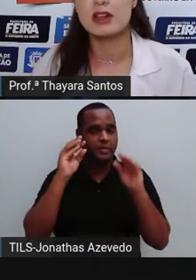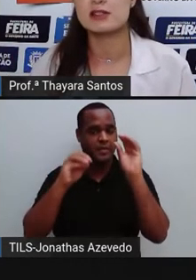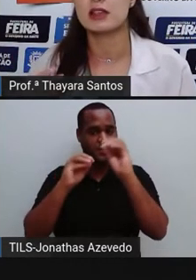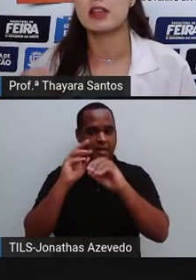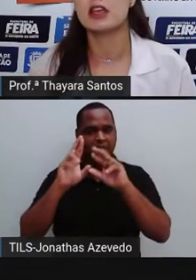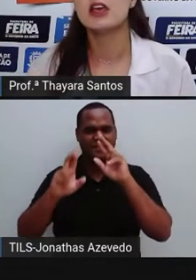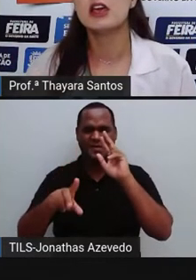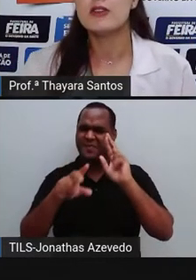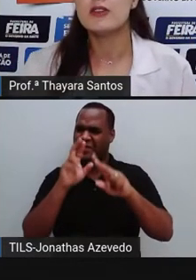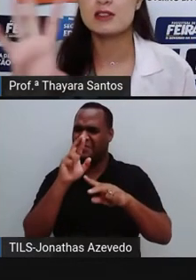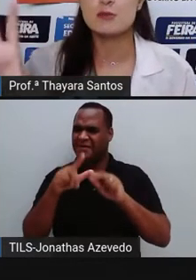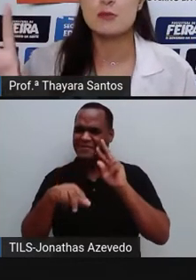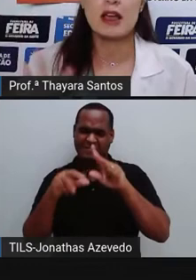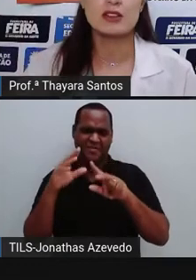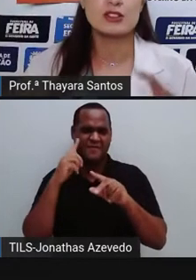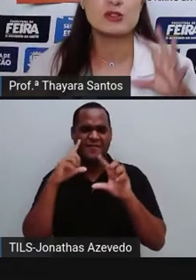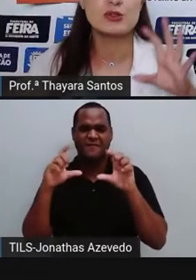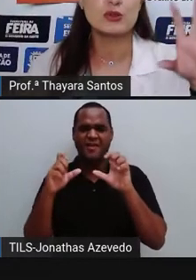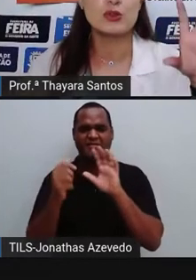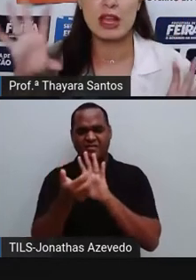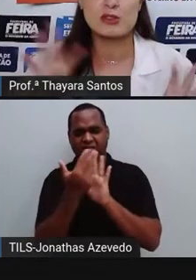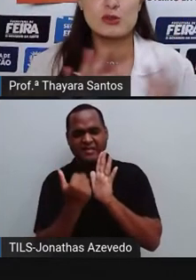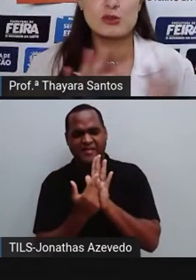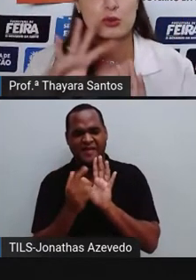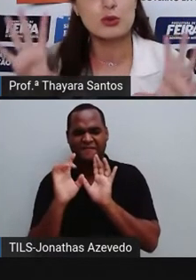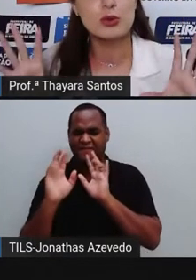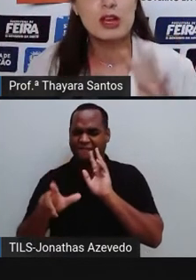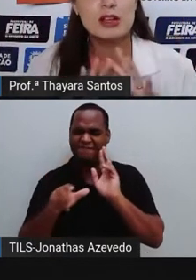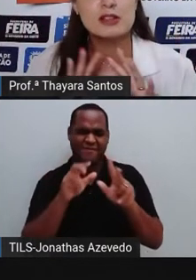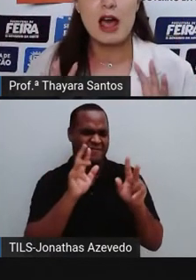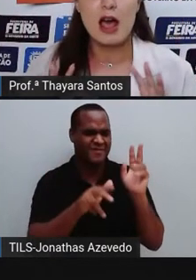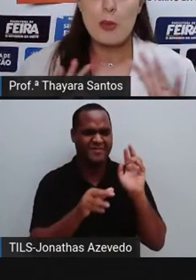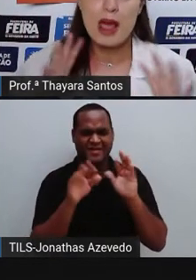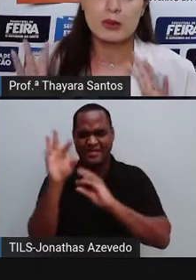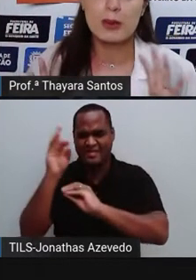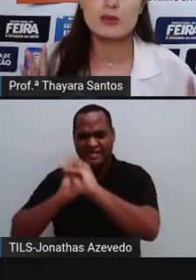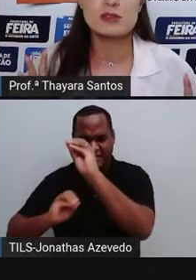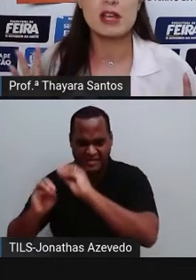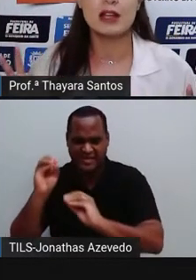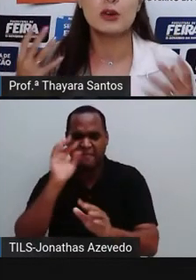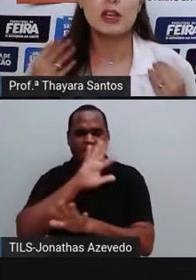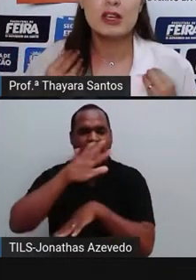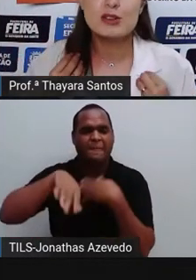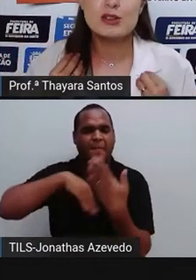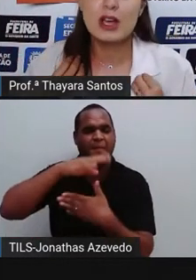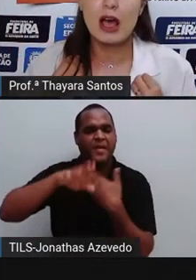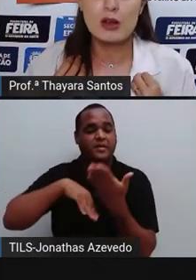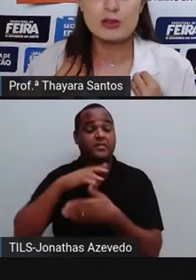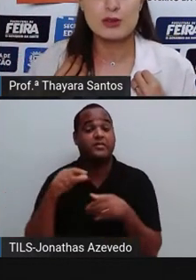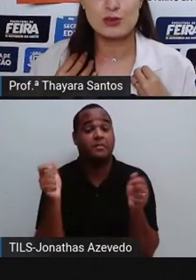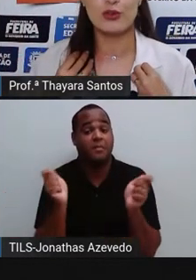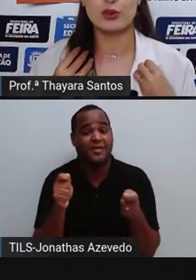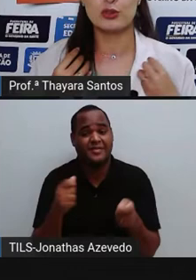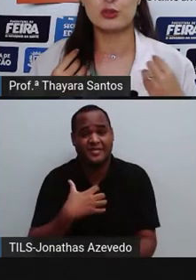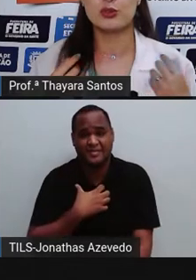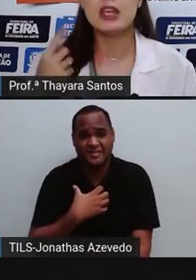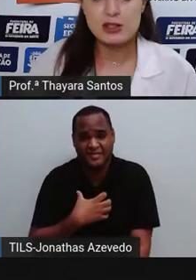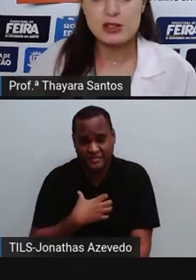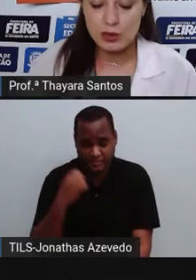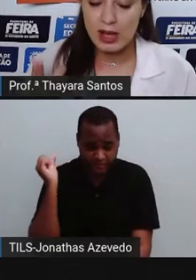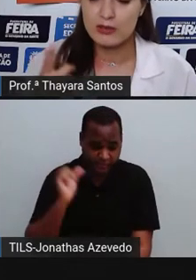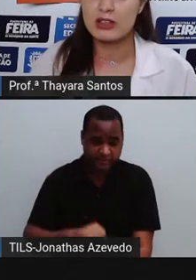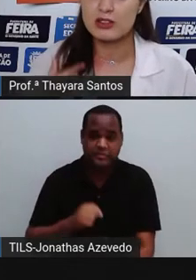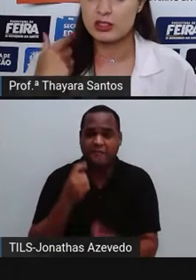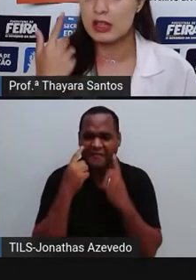diferentes aqui, várias imagens, tudo desconecto, tudo desarrumado, bagunçado. Isso causa um desconforto e